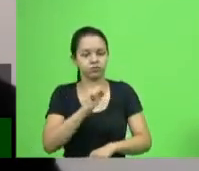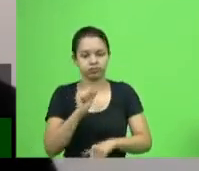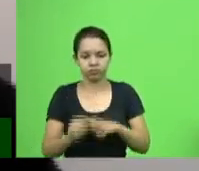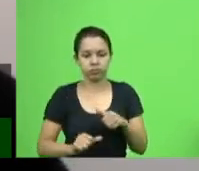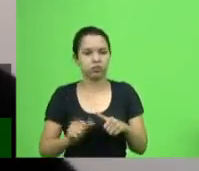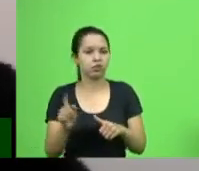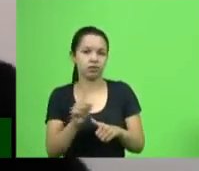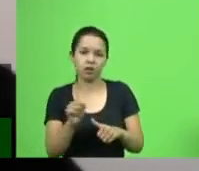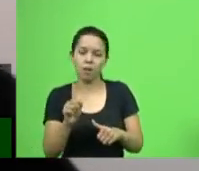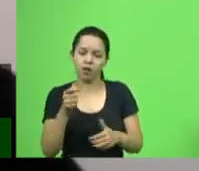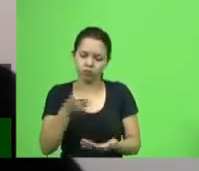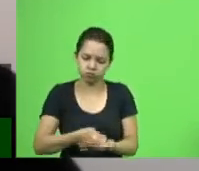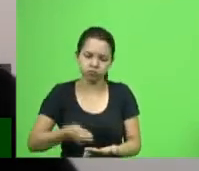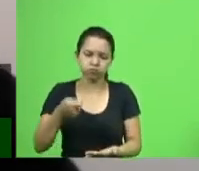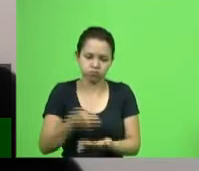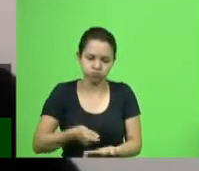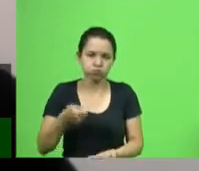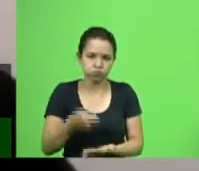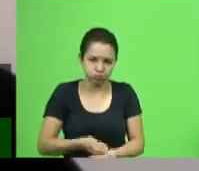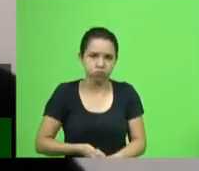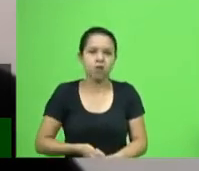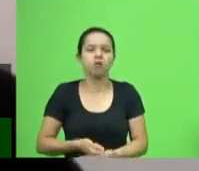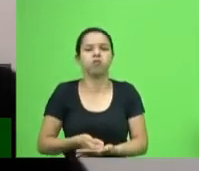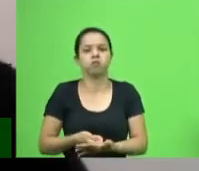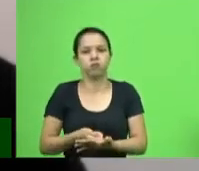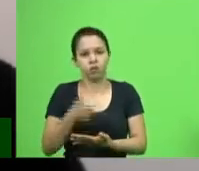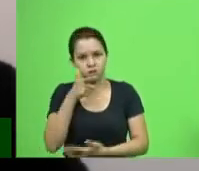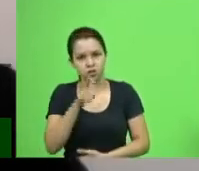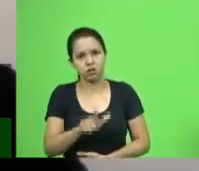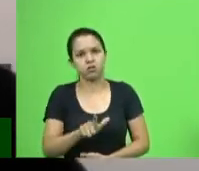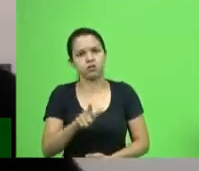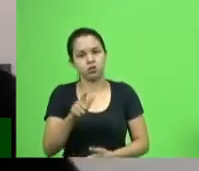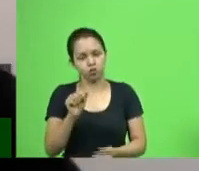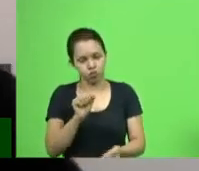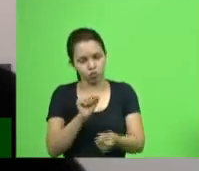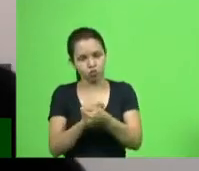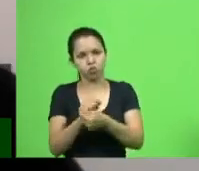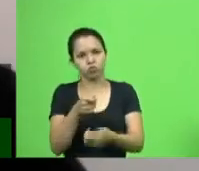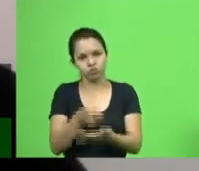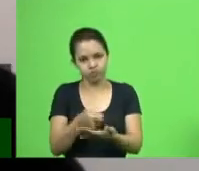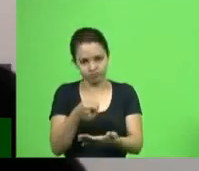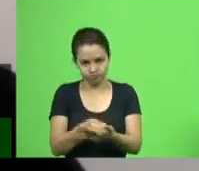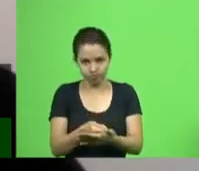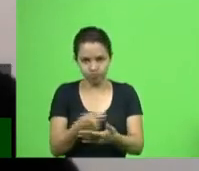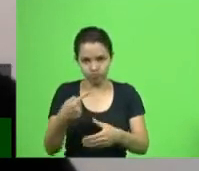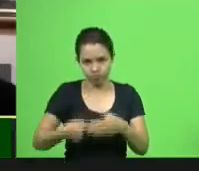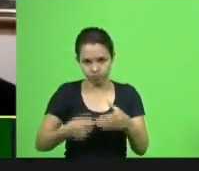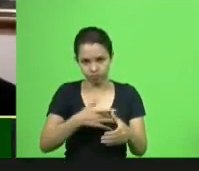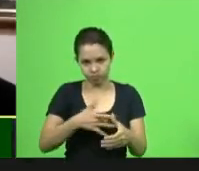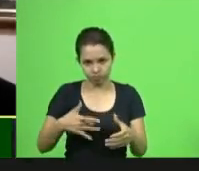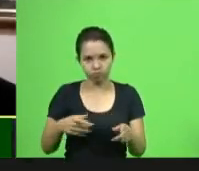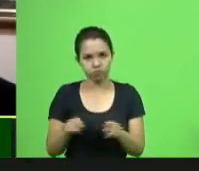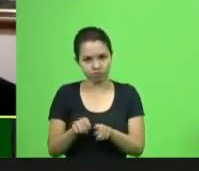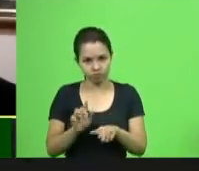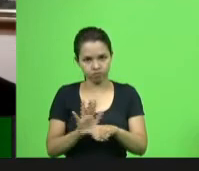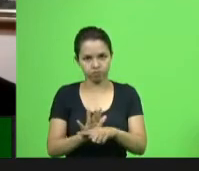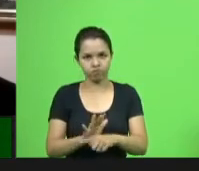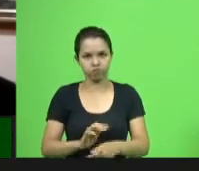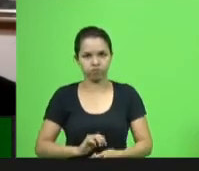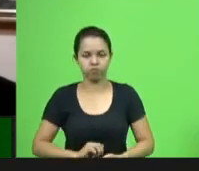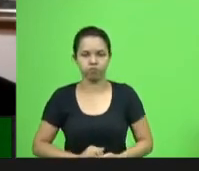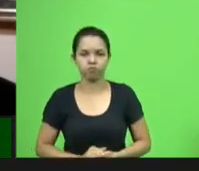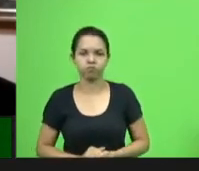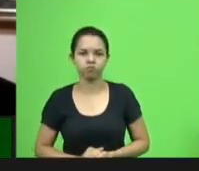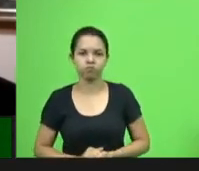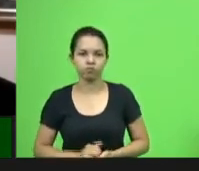fazer o convencimento. Estamos juntos nessa luta, deputado Márcio, pode contar com a Comissão de Saúde também nessa luta. Muito obrigado,